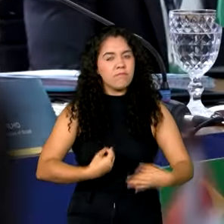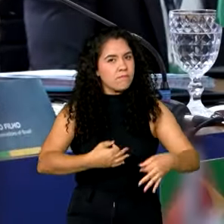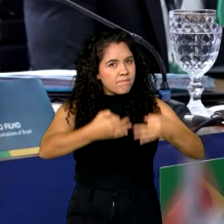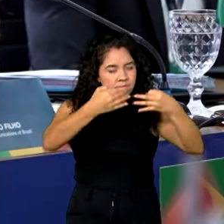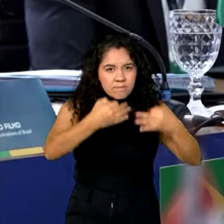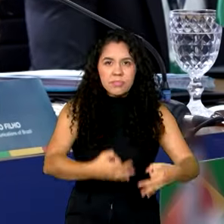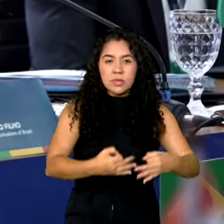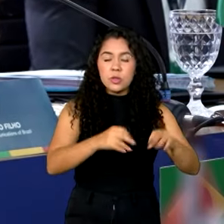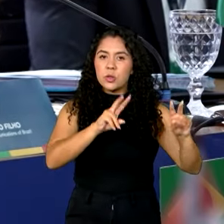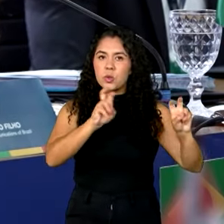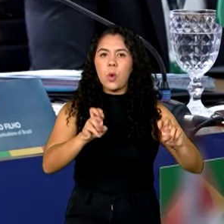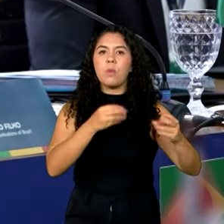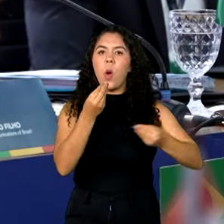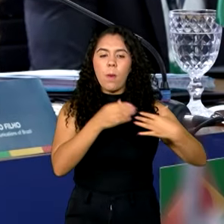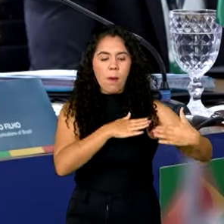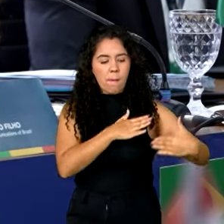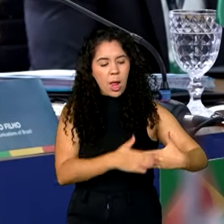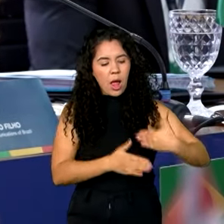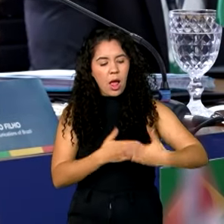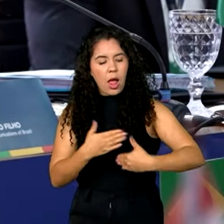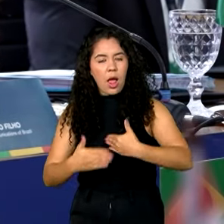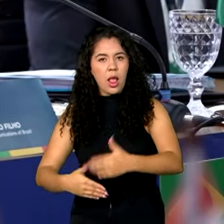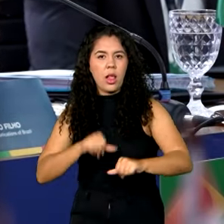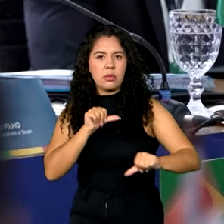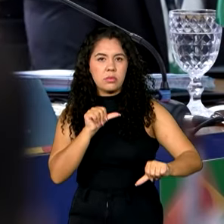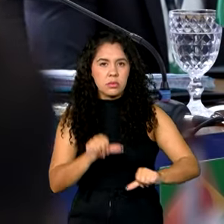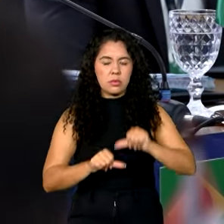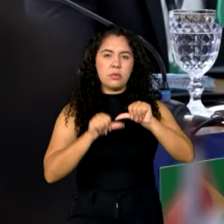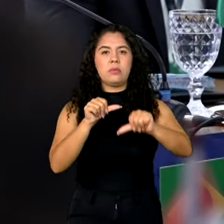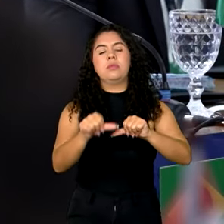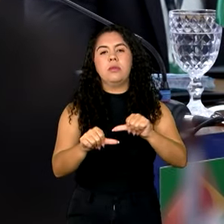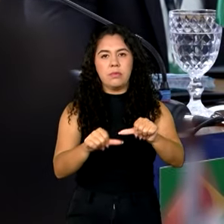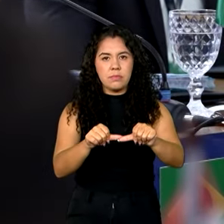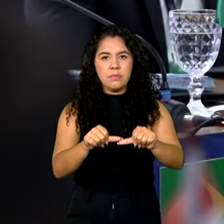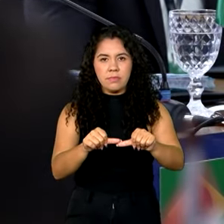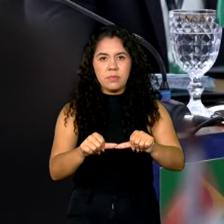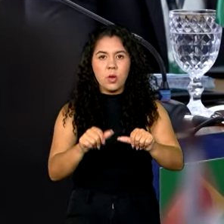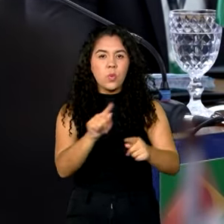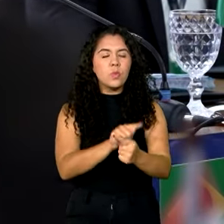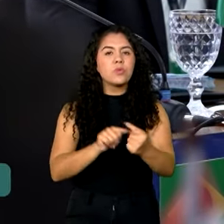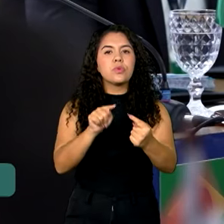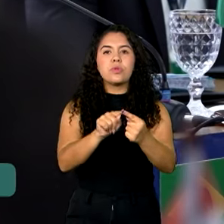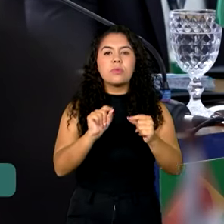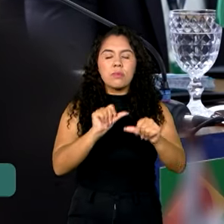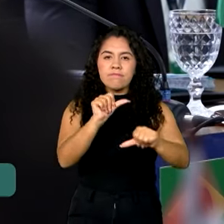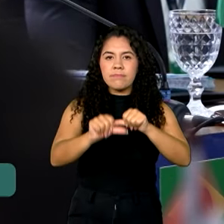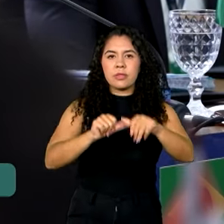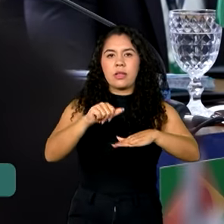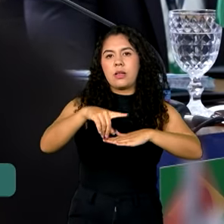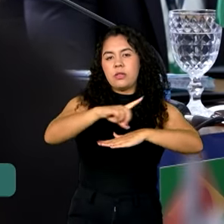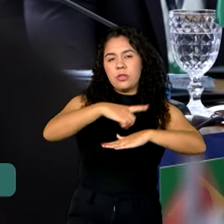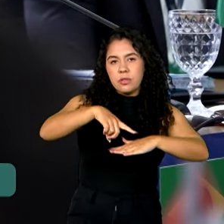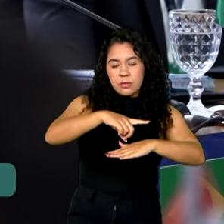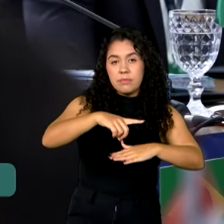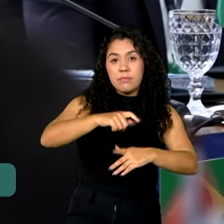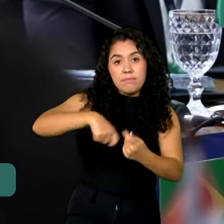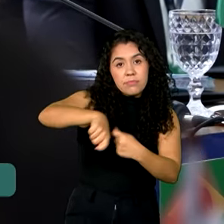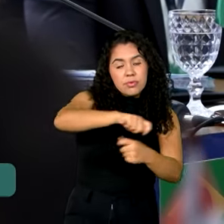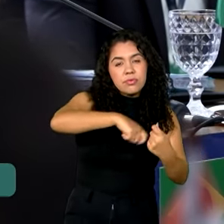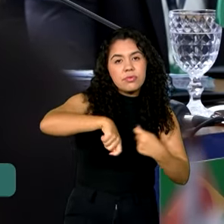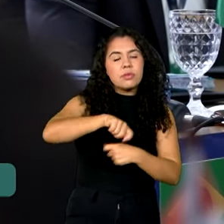de transformação proporcionado pela economia digital. O sistema de pagamento